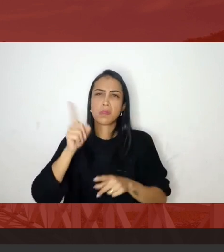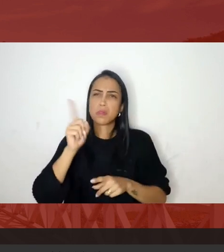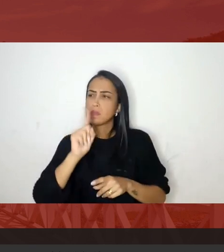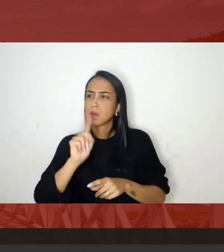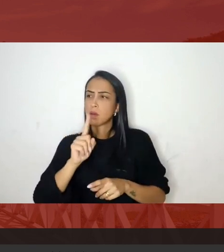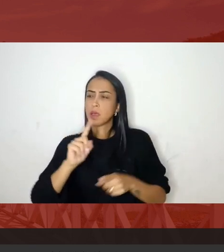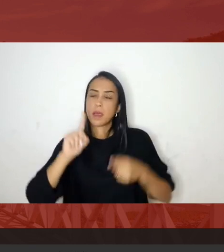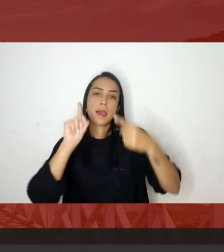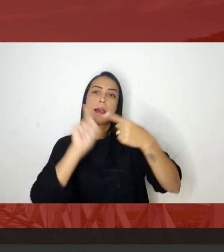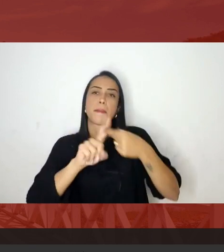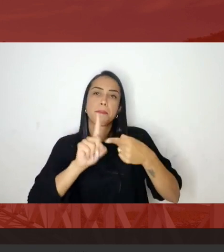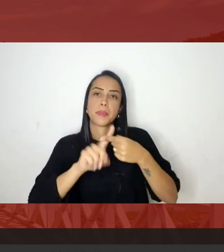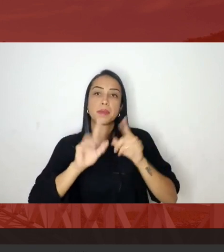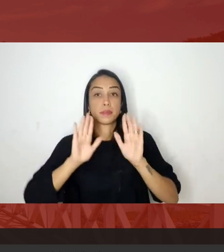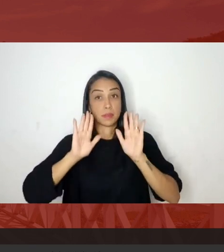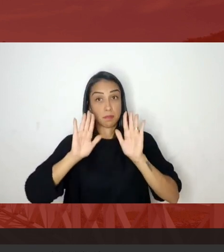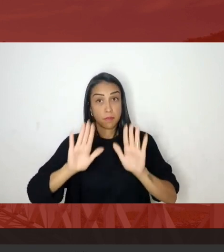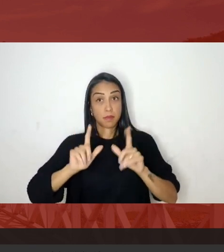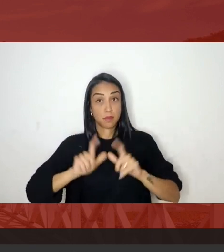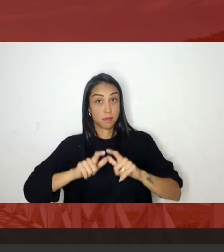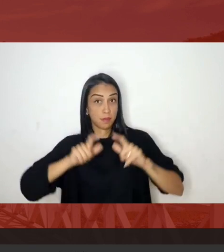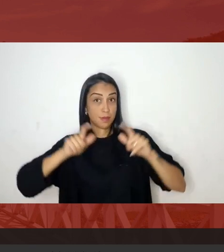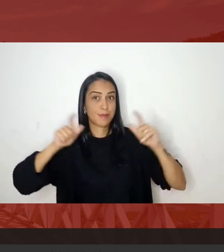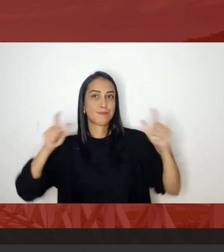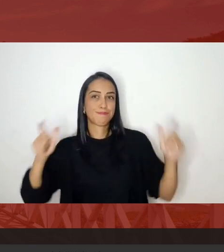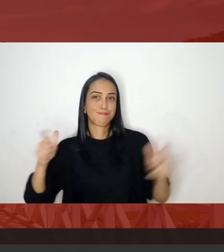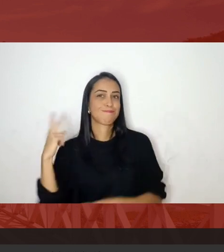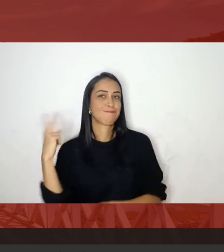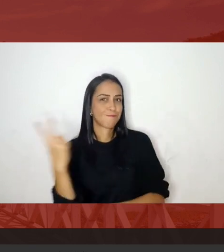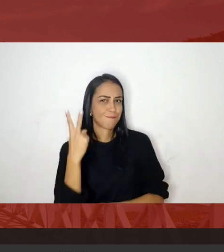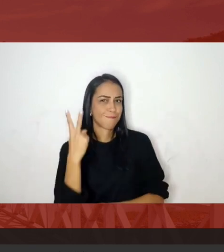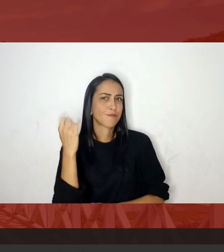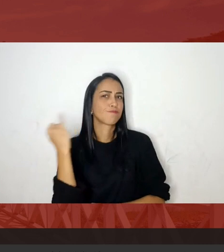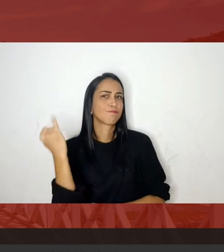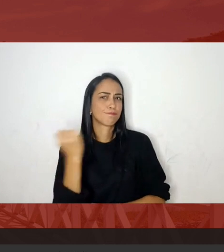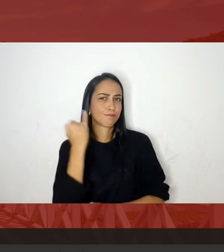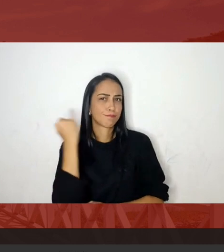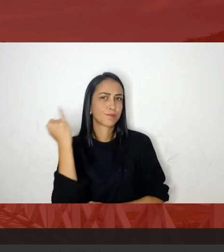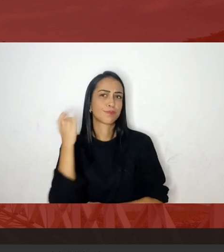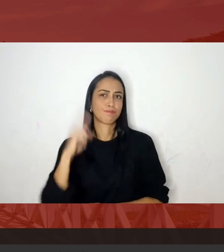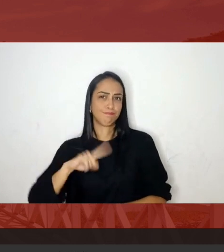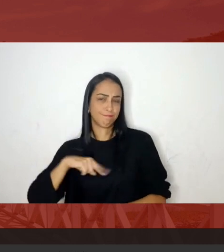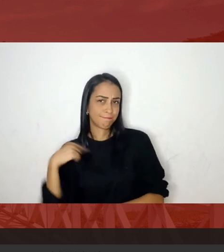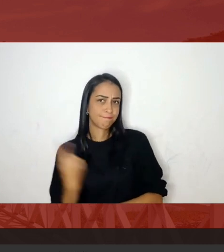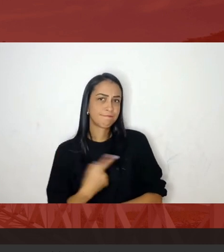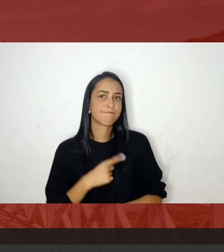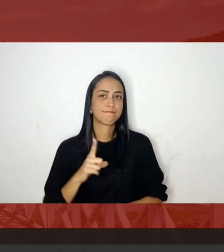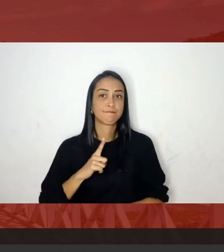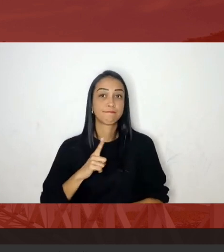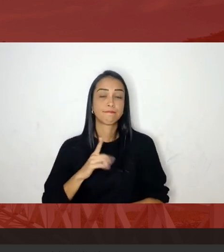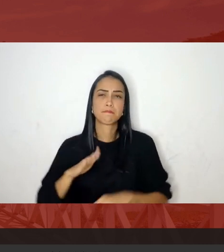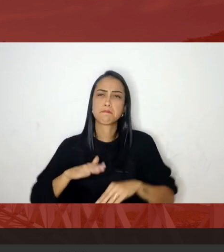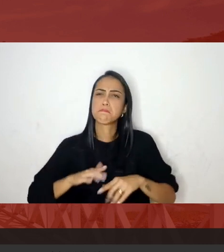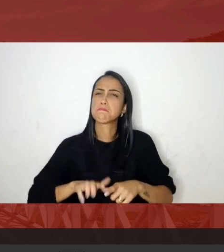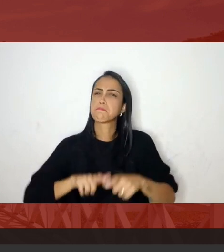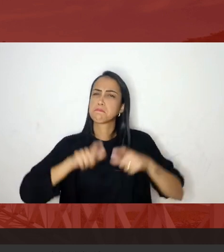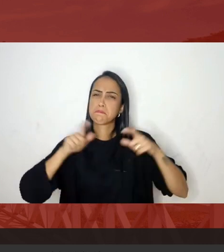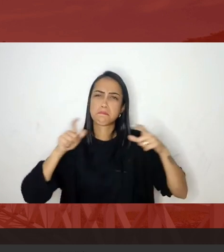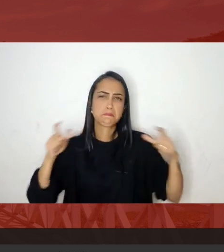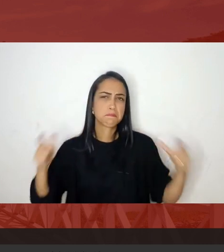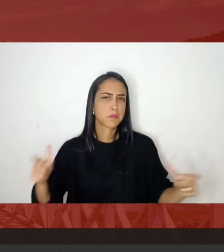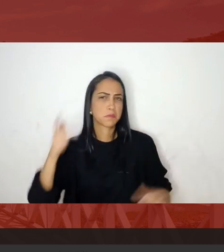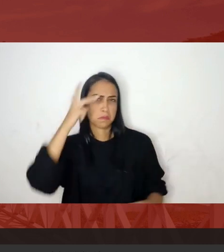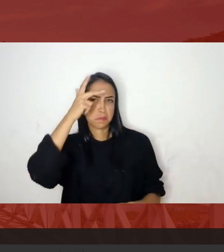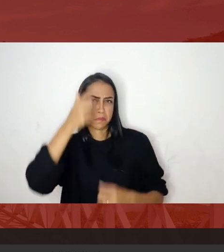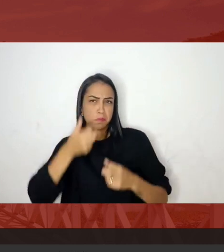riqueza que nós temos a maior riqueza que Goiás que a cidade de Goiás pode ter